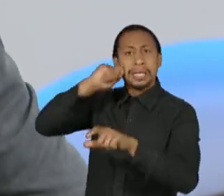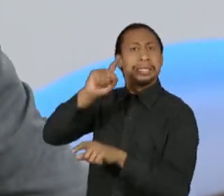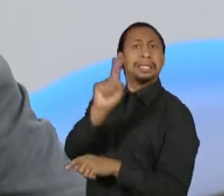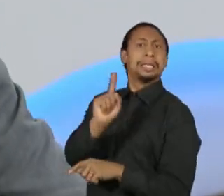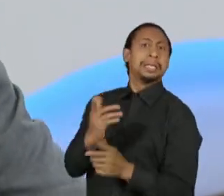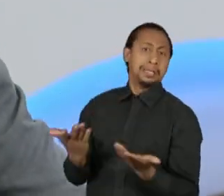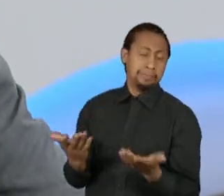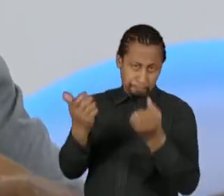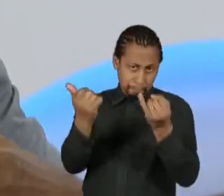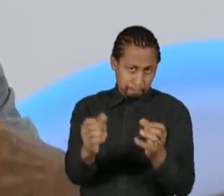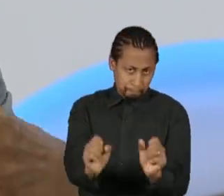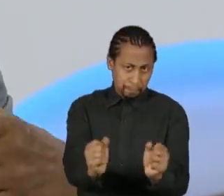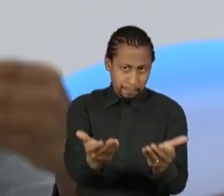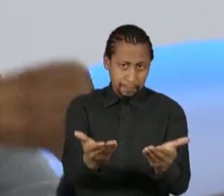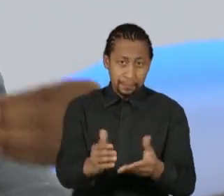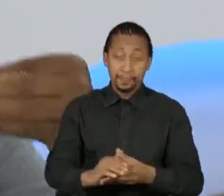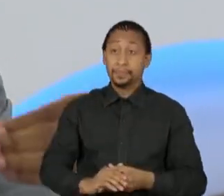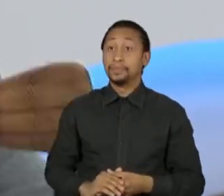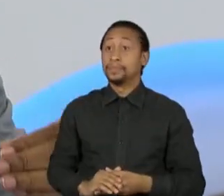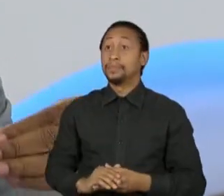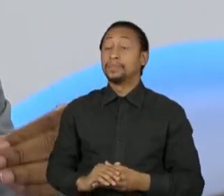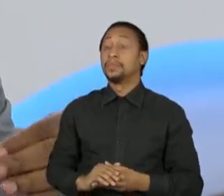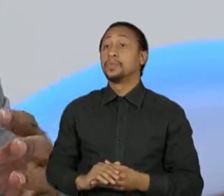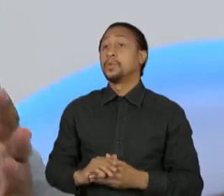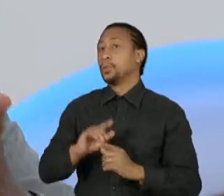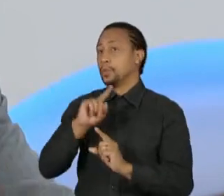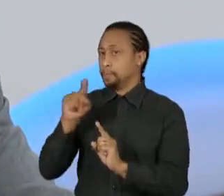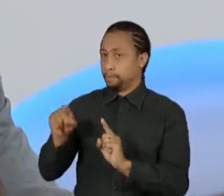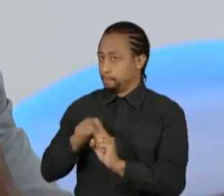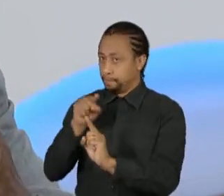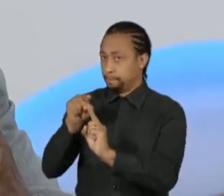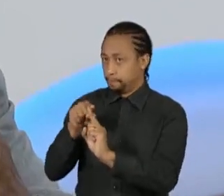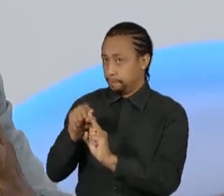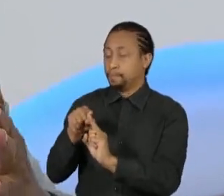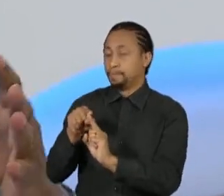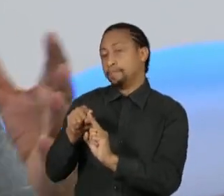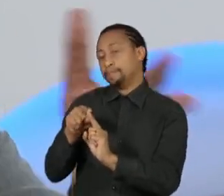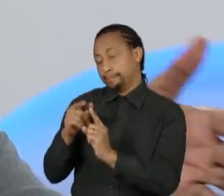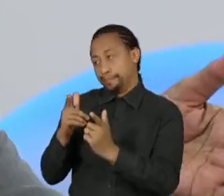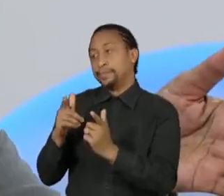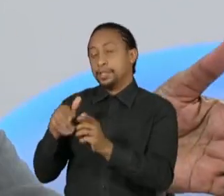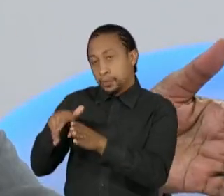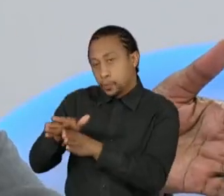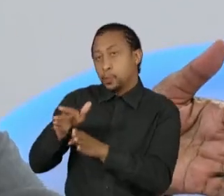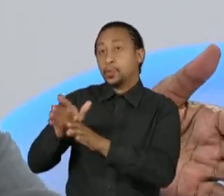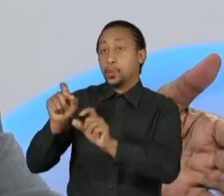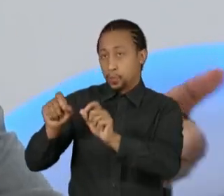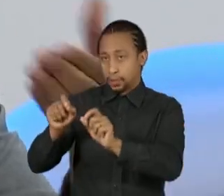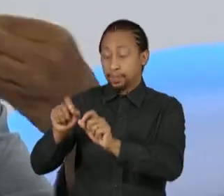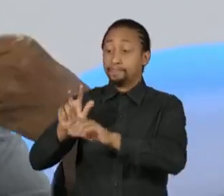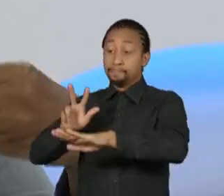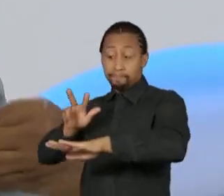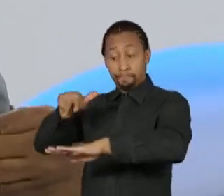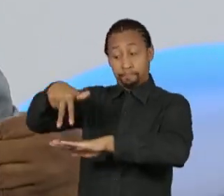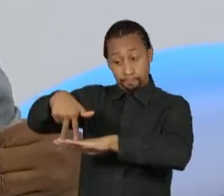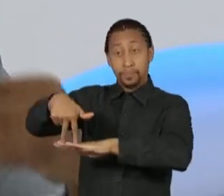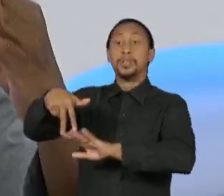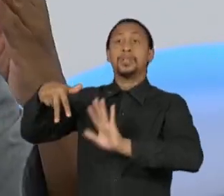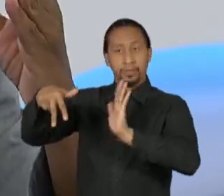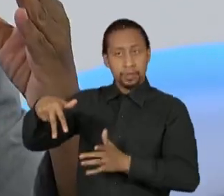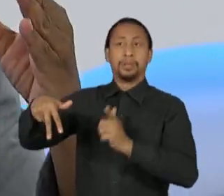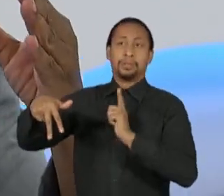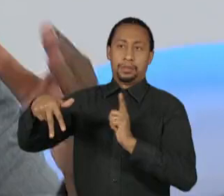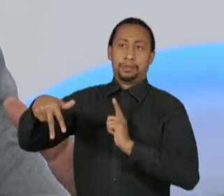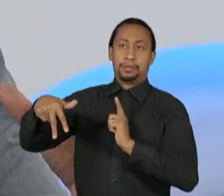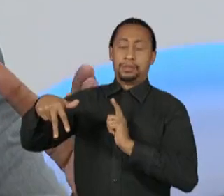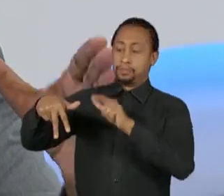desafio nosso é transformar o protagonismo que nós já temos em votos. De qualquer forma,